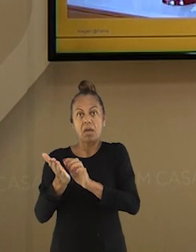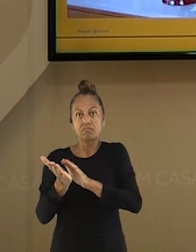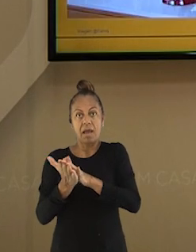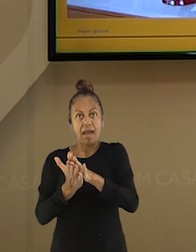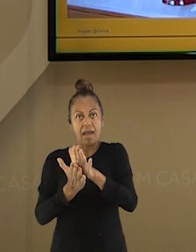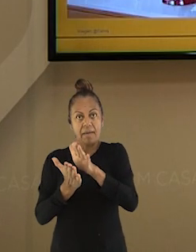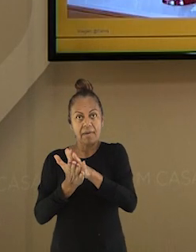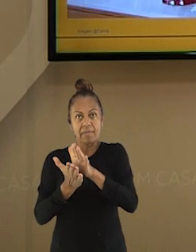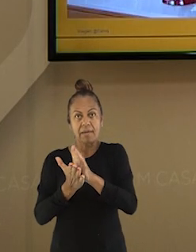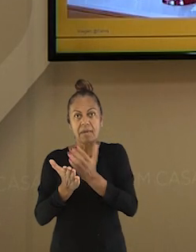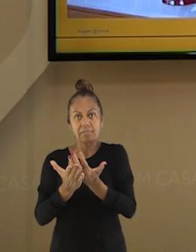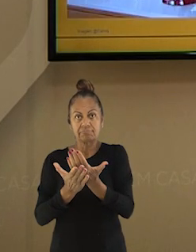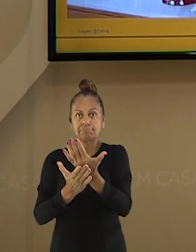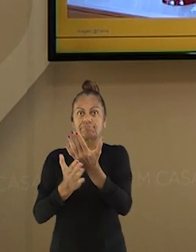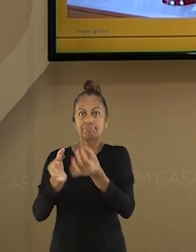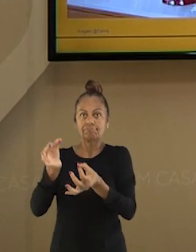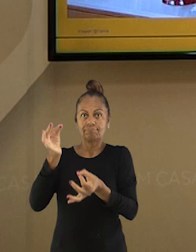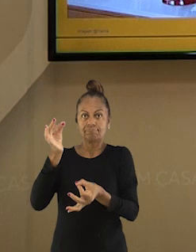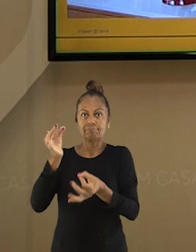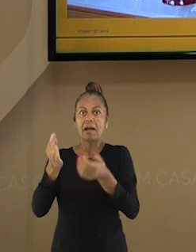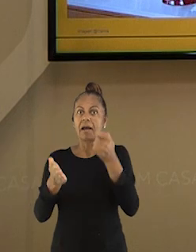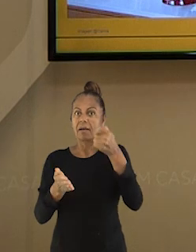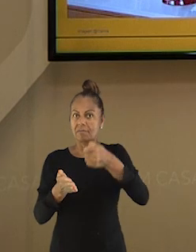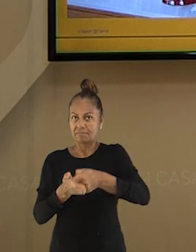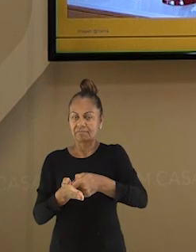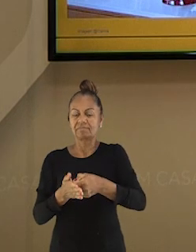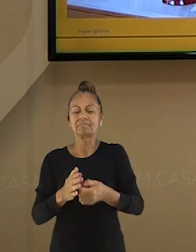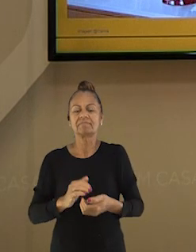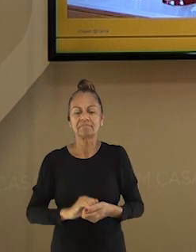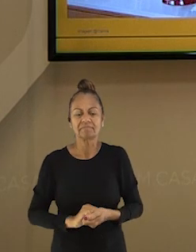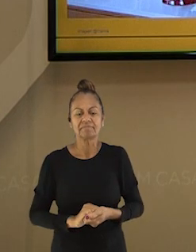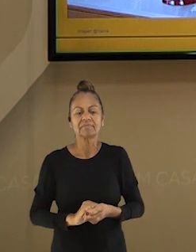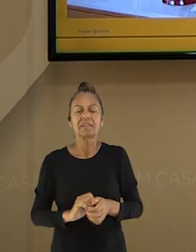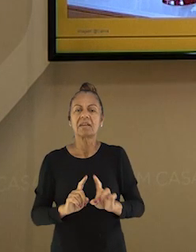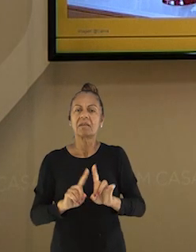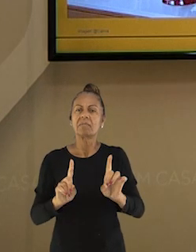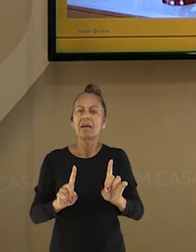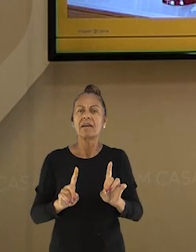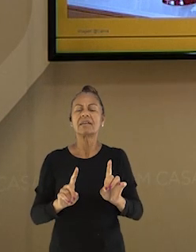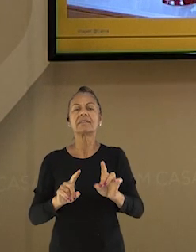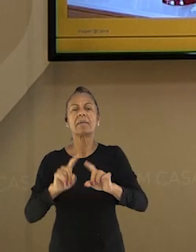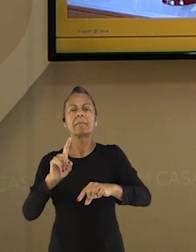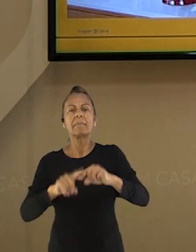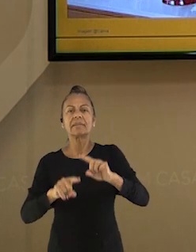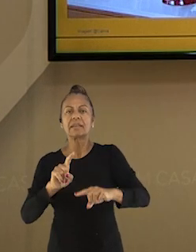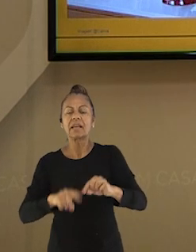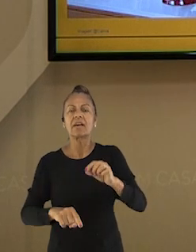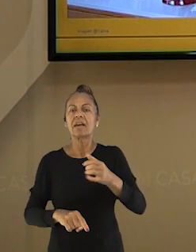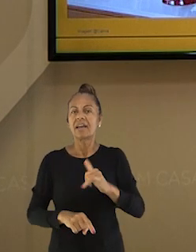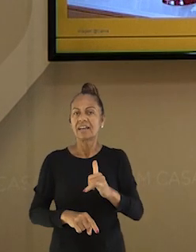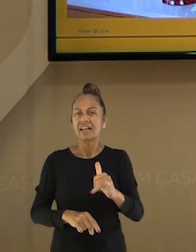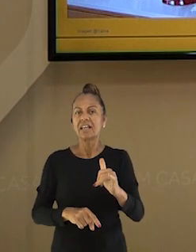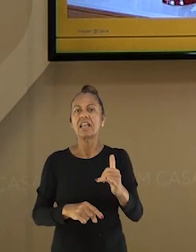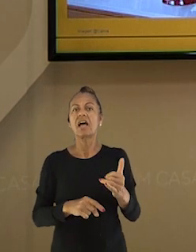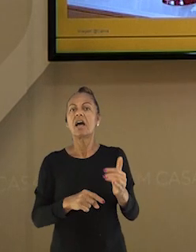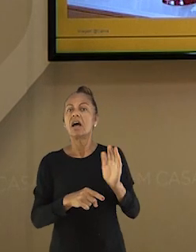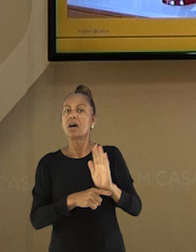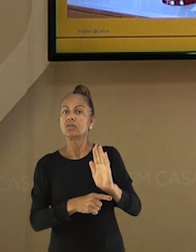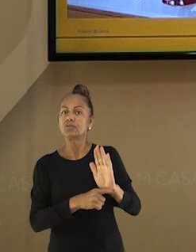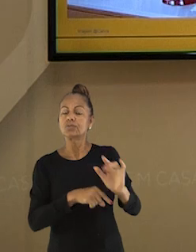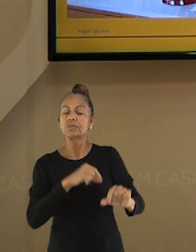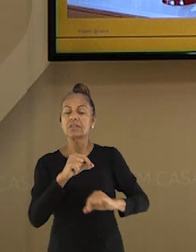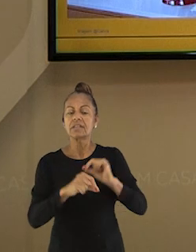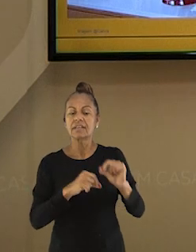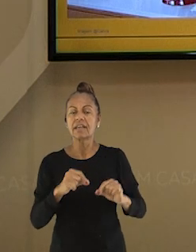disso tudo é que os eletrodomésticos que temos em casa nos proporcionam conforto, comodidade, entretenimento